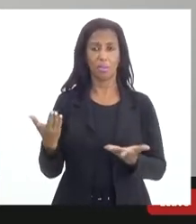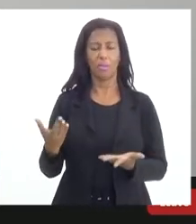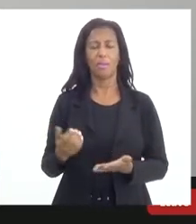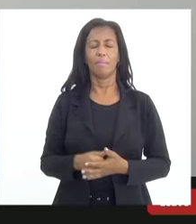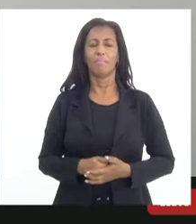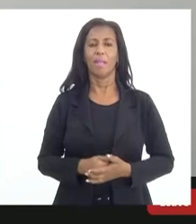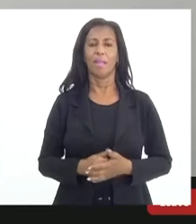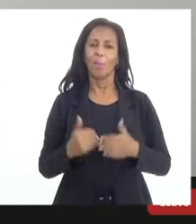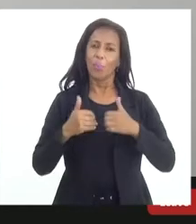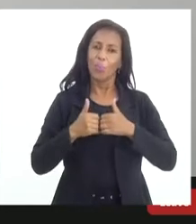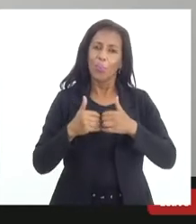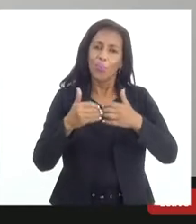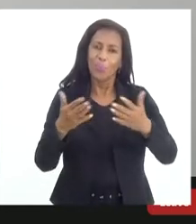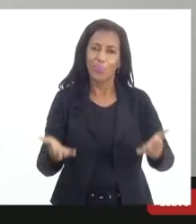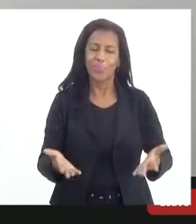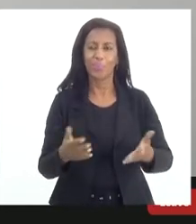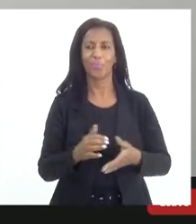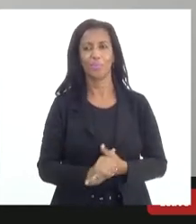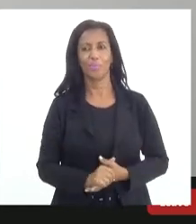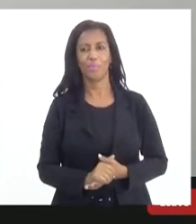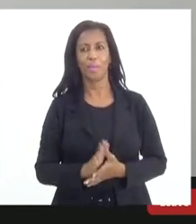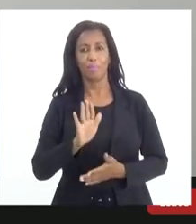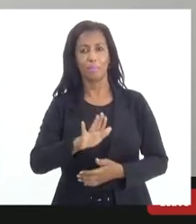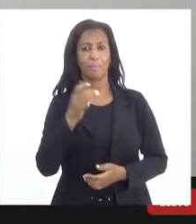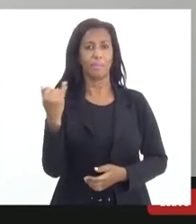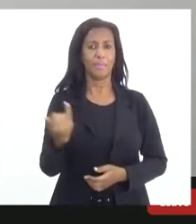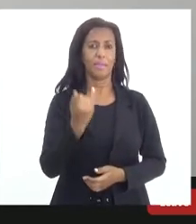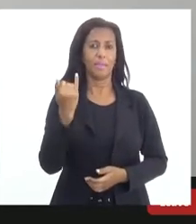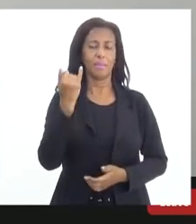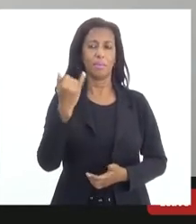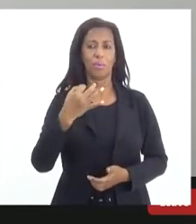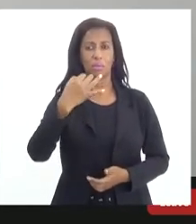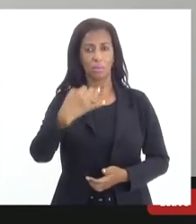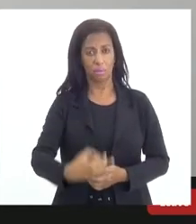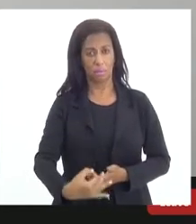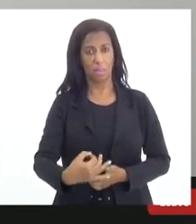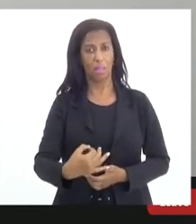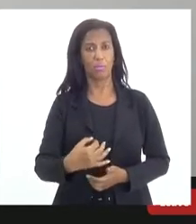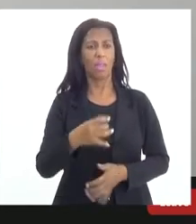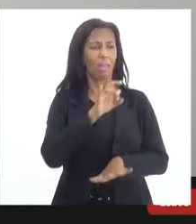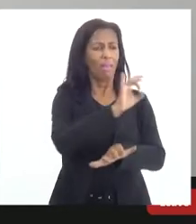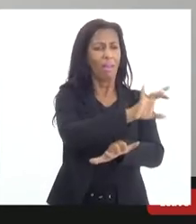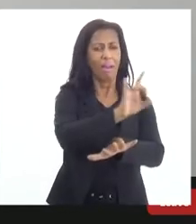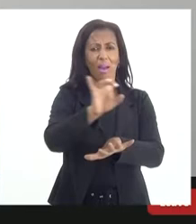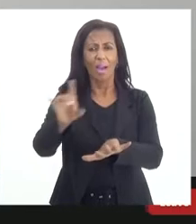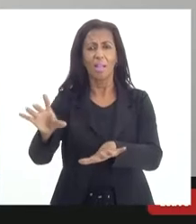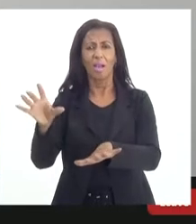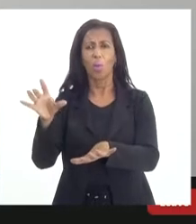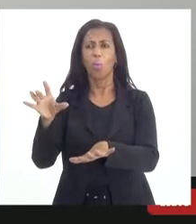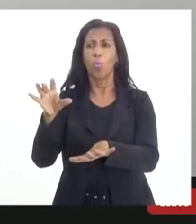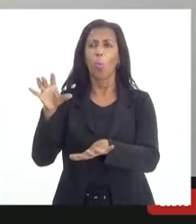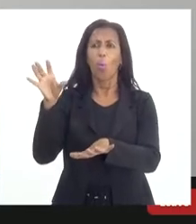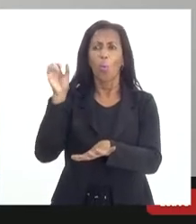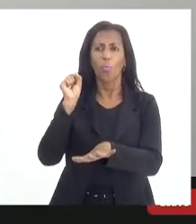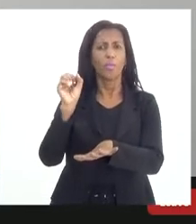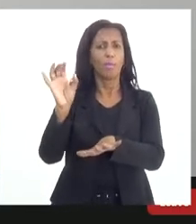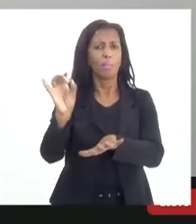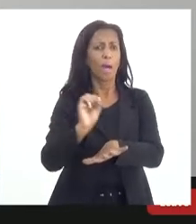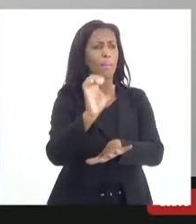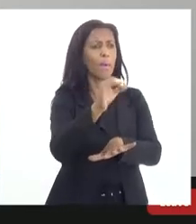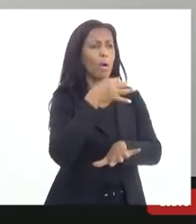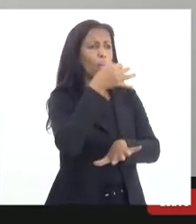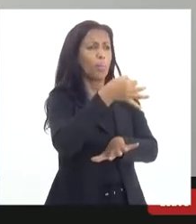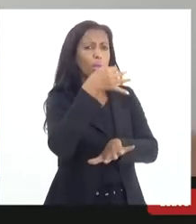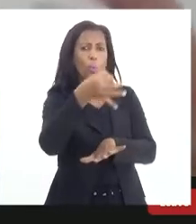é uma saudação inicial, o mais importante aqui, certamente, é ouvir as autoridades da saúde, os movimentos sociais e